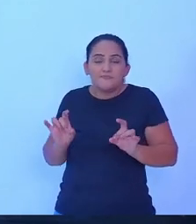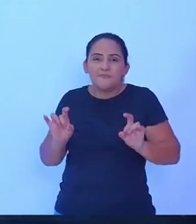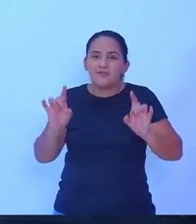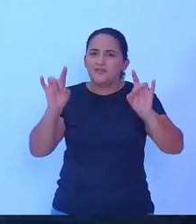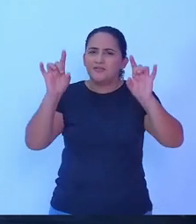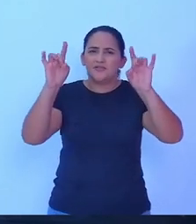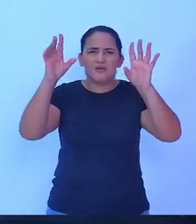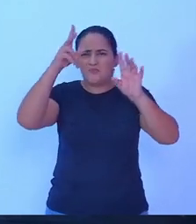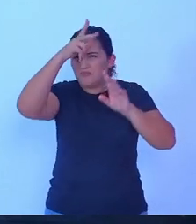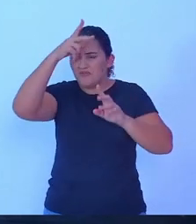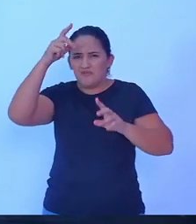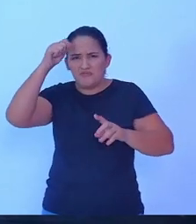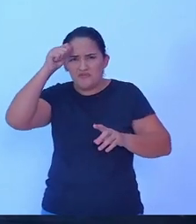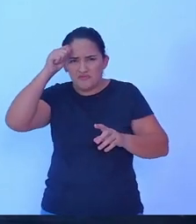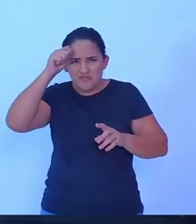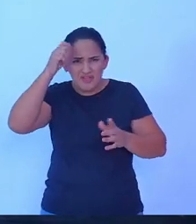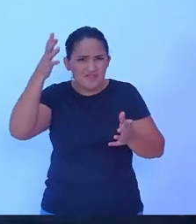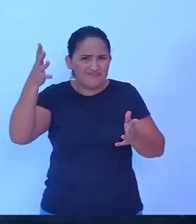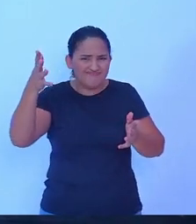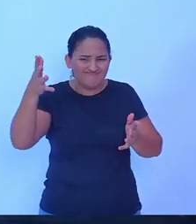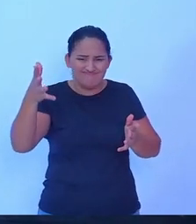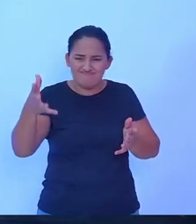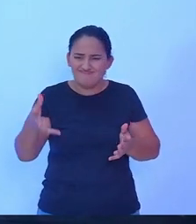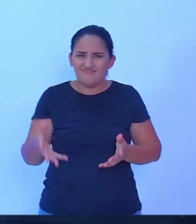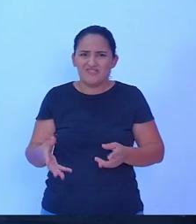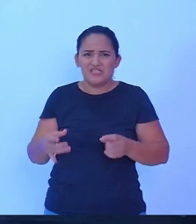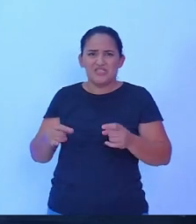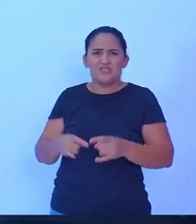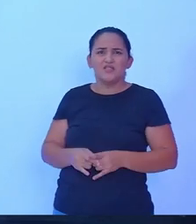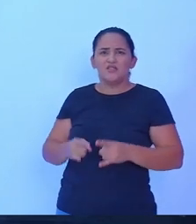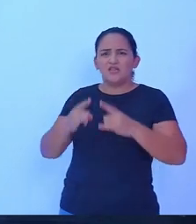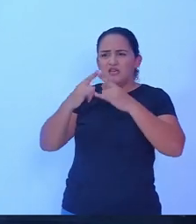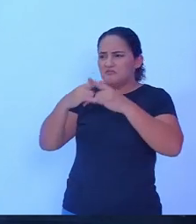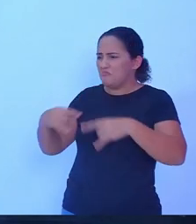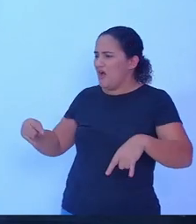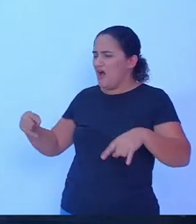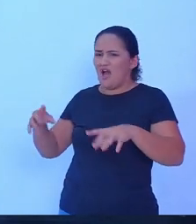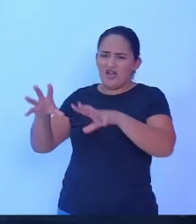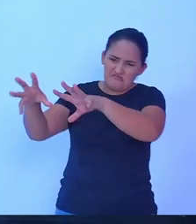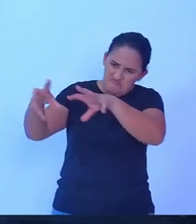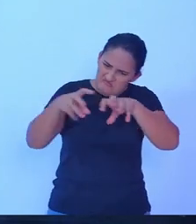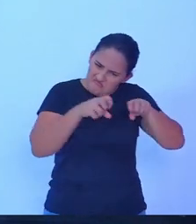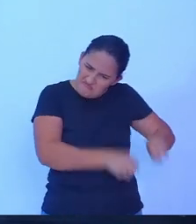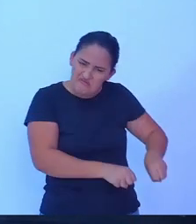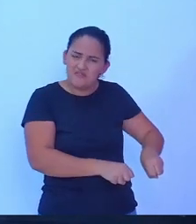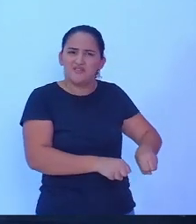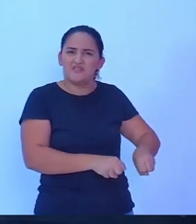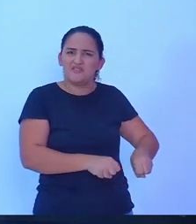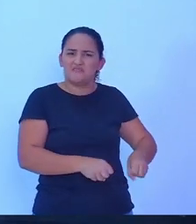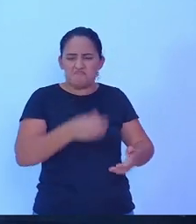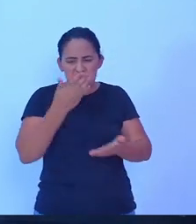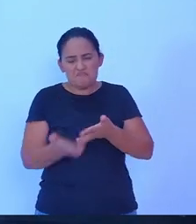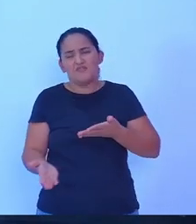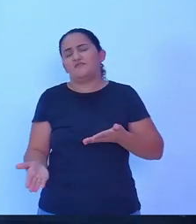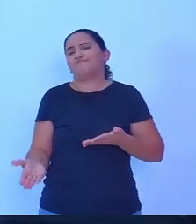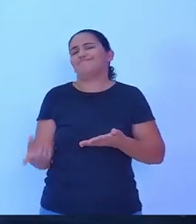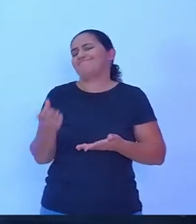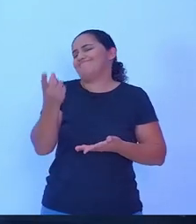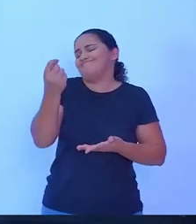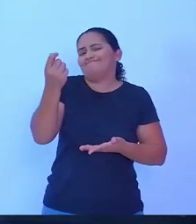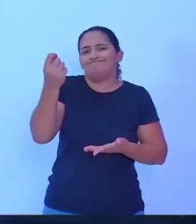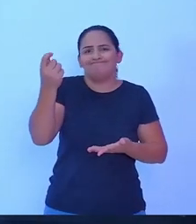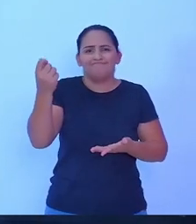Os nossos feirantes foram perseguidos, suas barracas arrancadas, trazendo ali prejuízo para todos